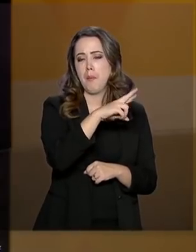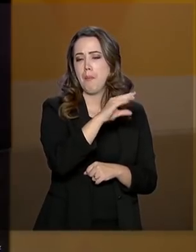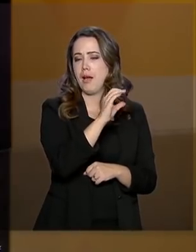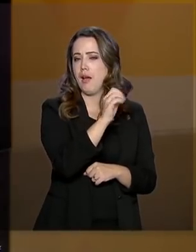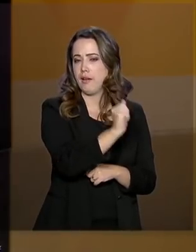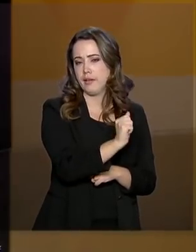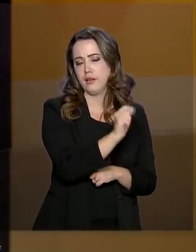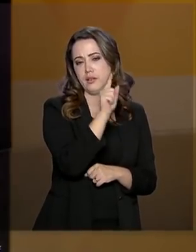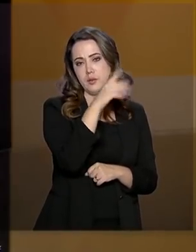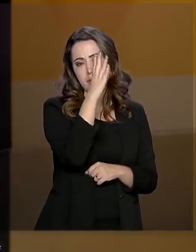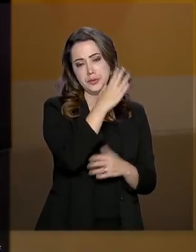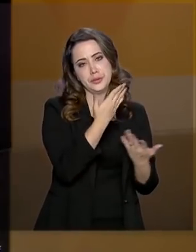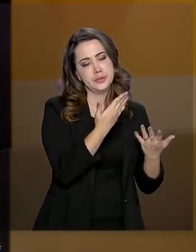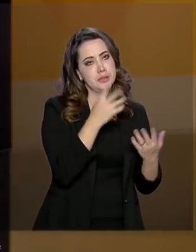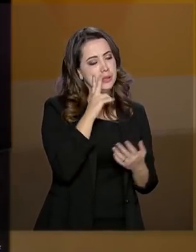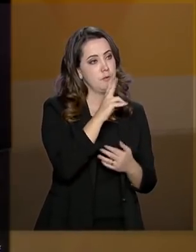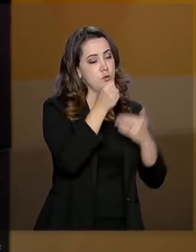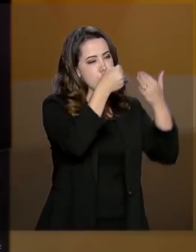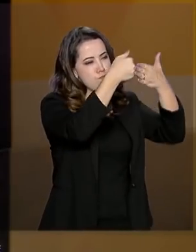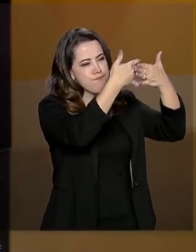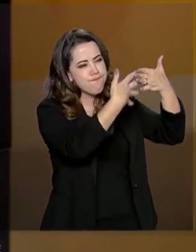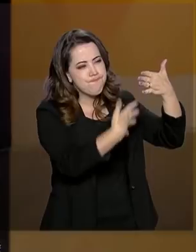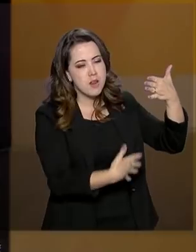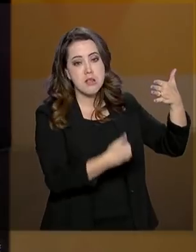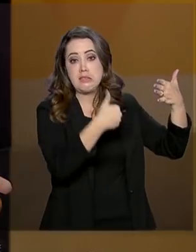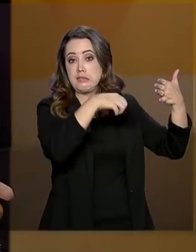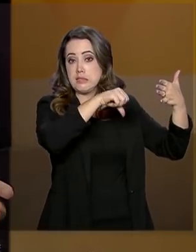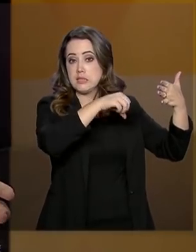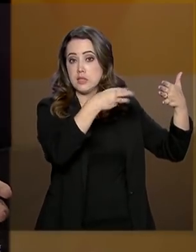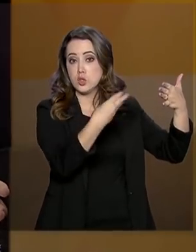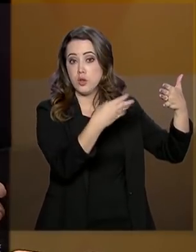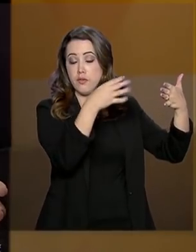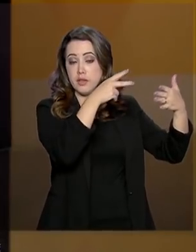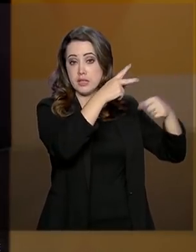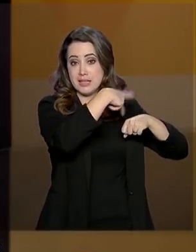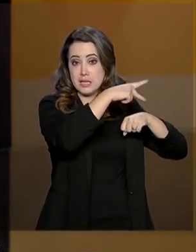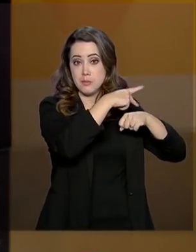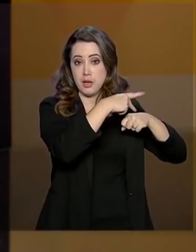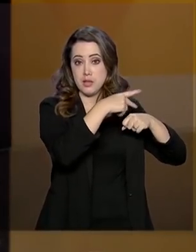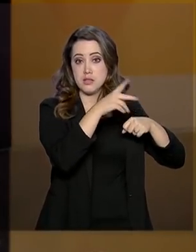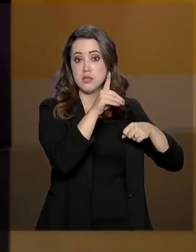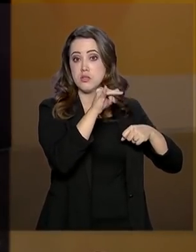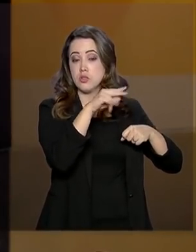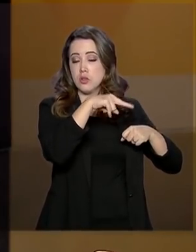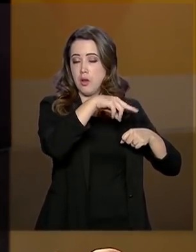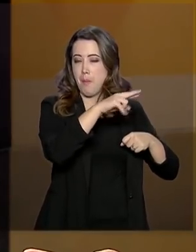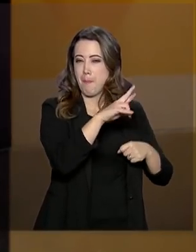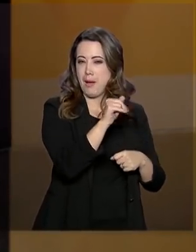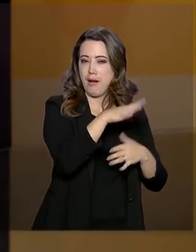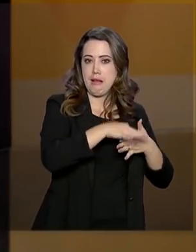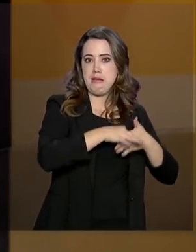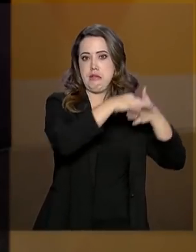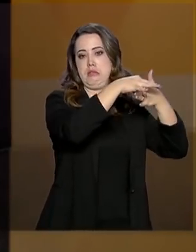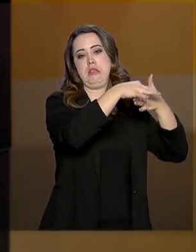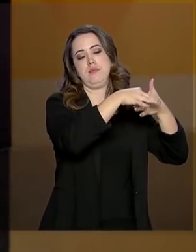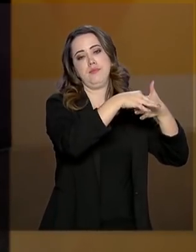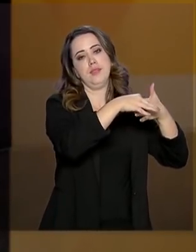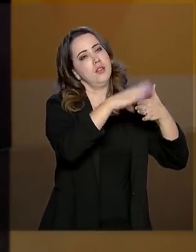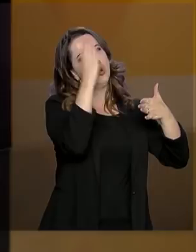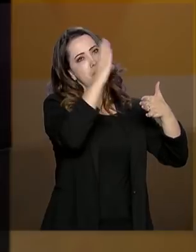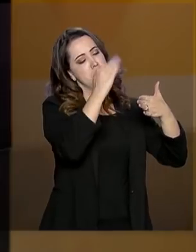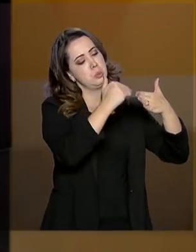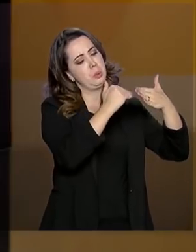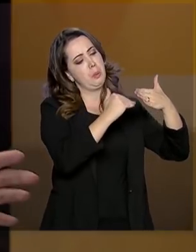considerando os 193 países da ONU, ele é o líder em governo digital, o Brasil está na 44ª posição,